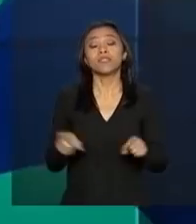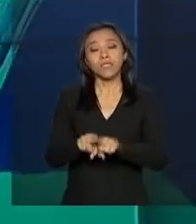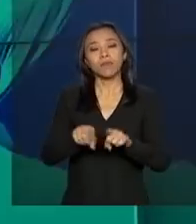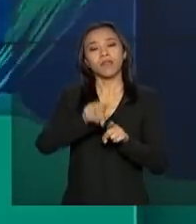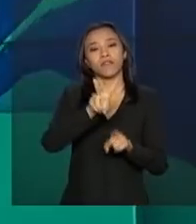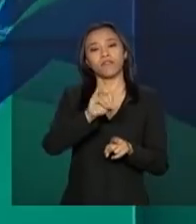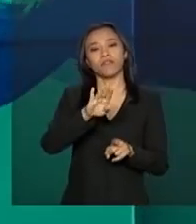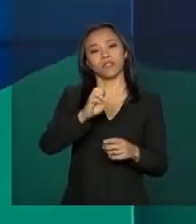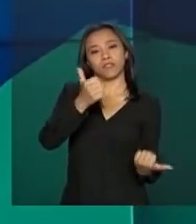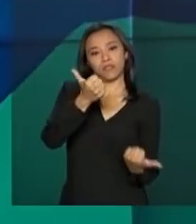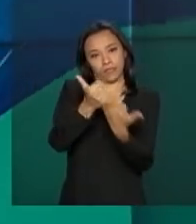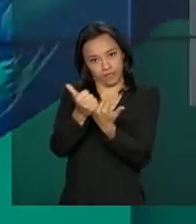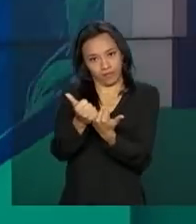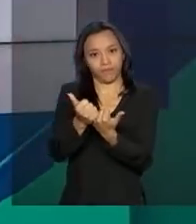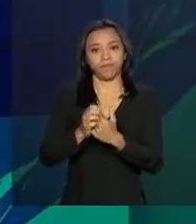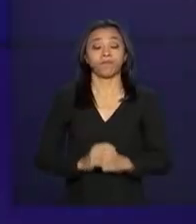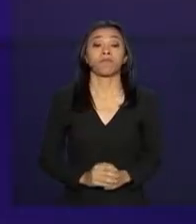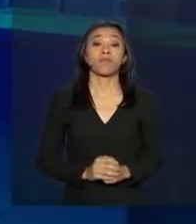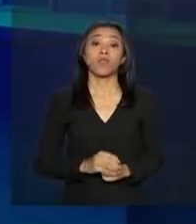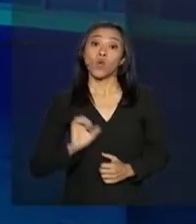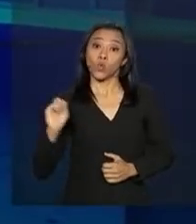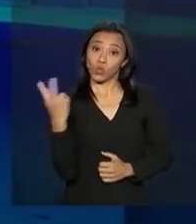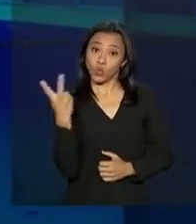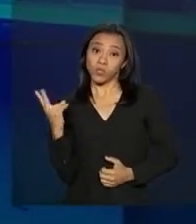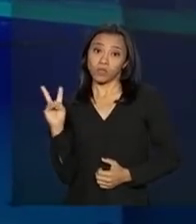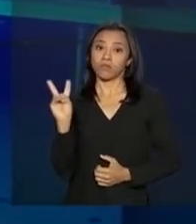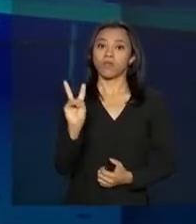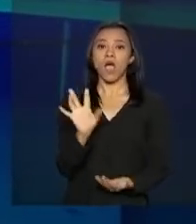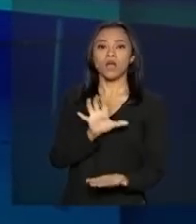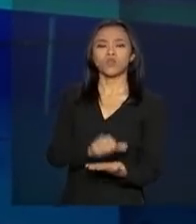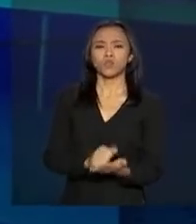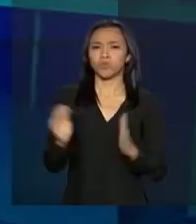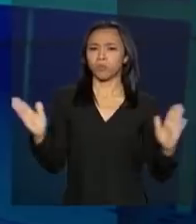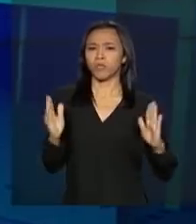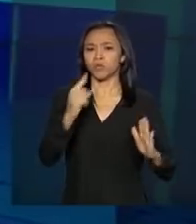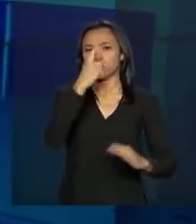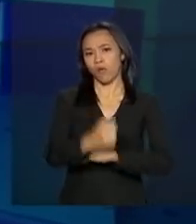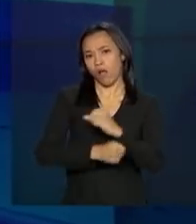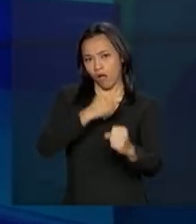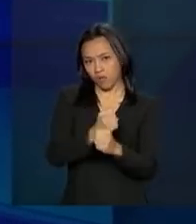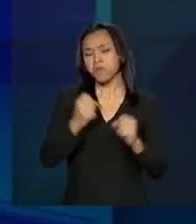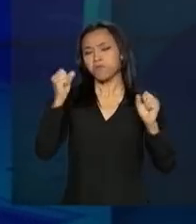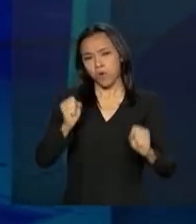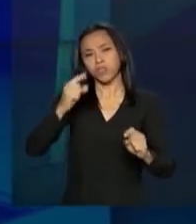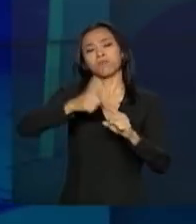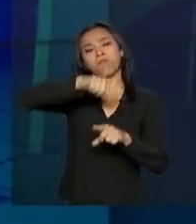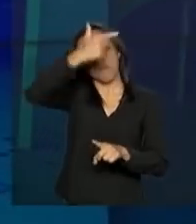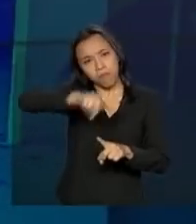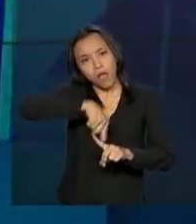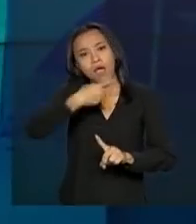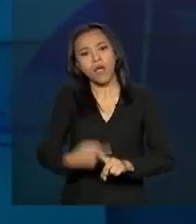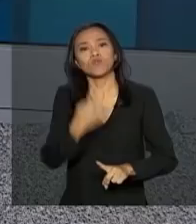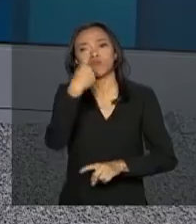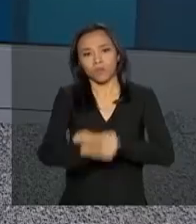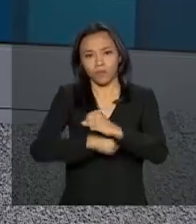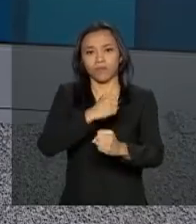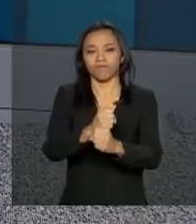vice-presidente, Ana Lúcia Raiz. Eles assumem o mandato por um ano, com possibilidade de reeleição por igual período.